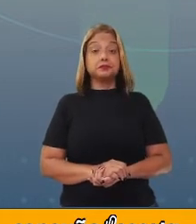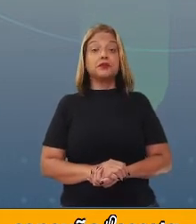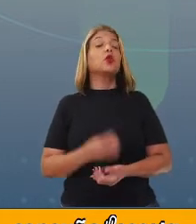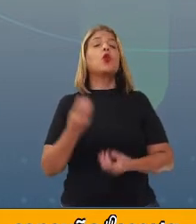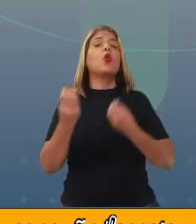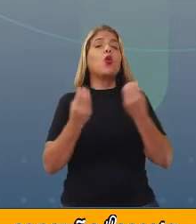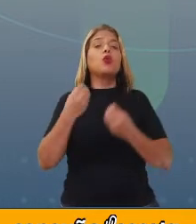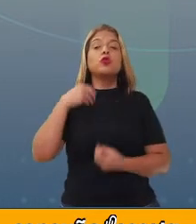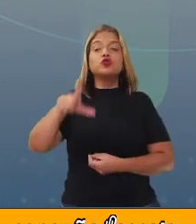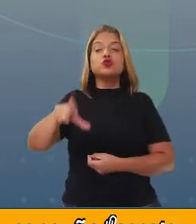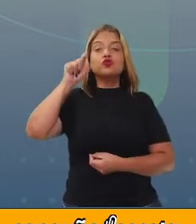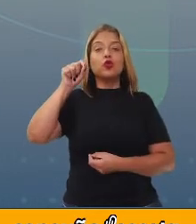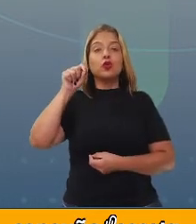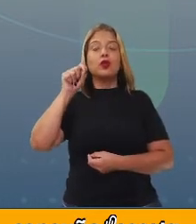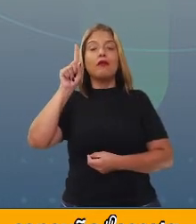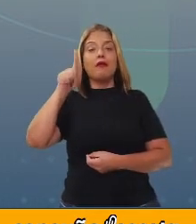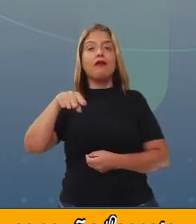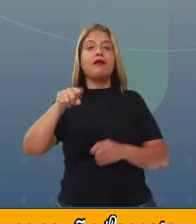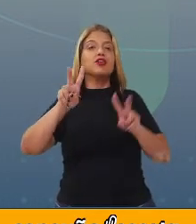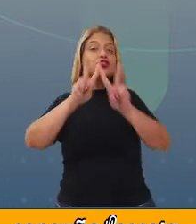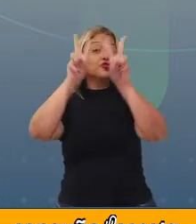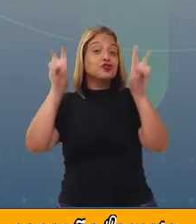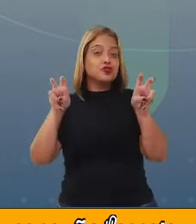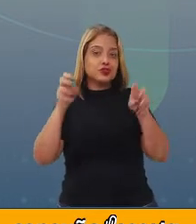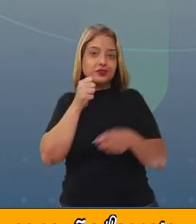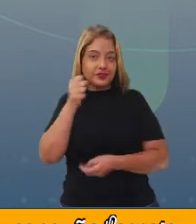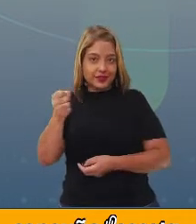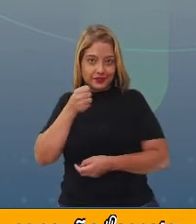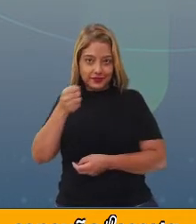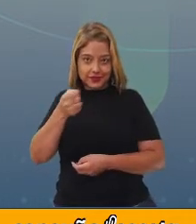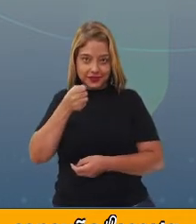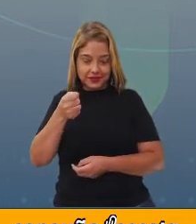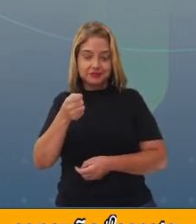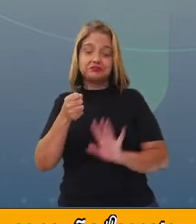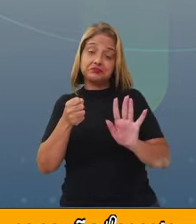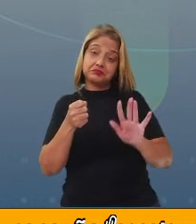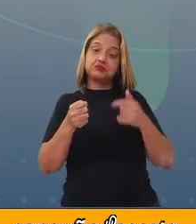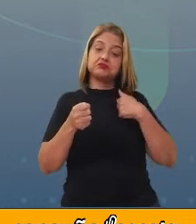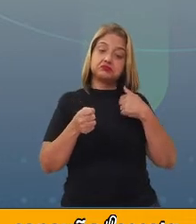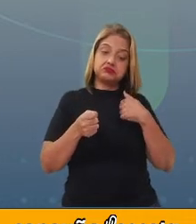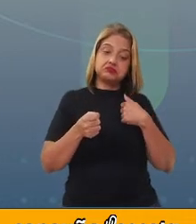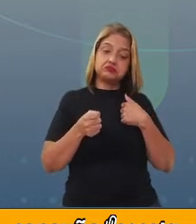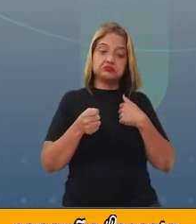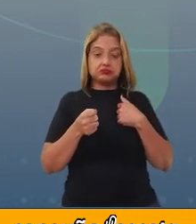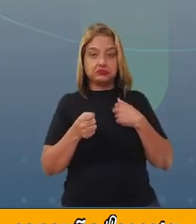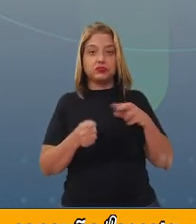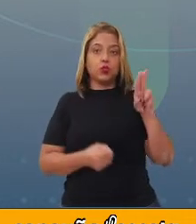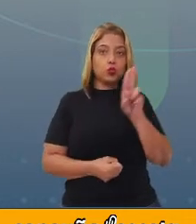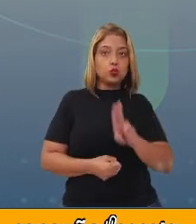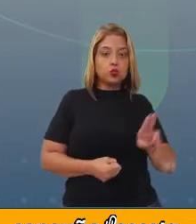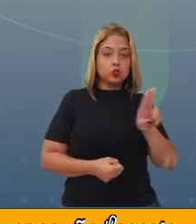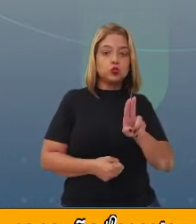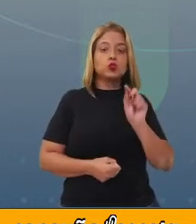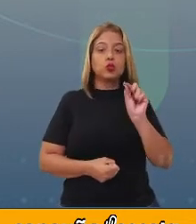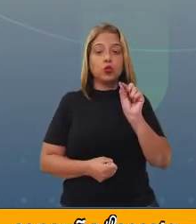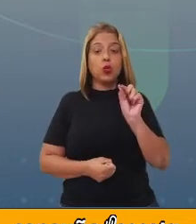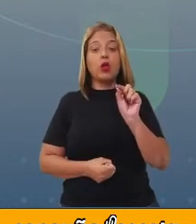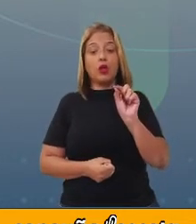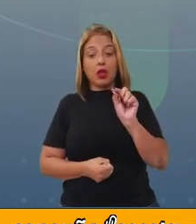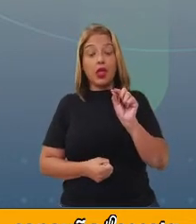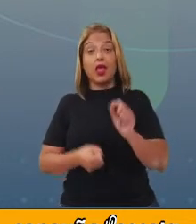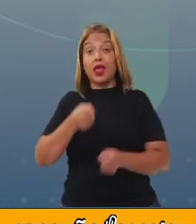para essa entrevista? Então, geralmente você utiliza o termo entrevista com